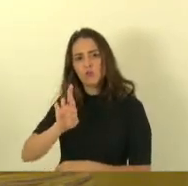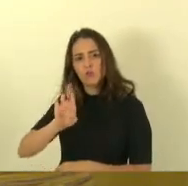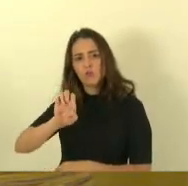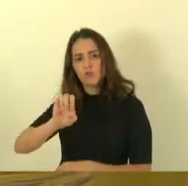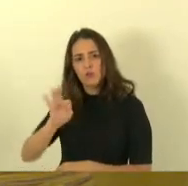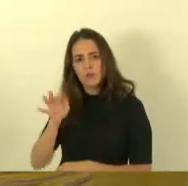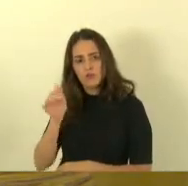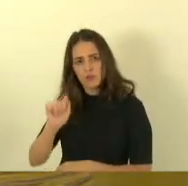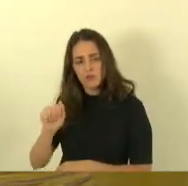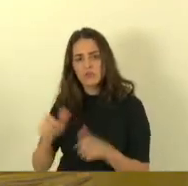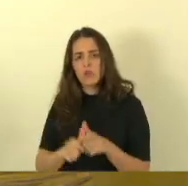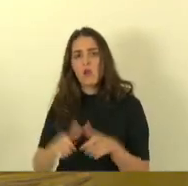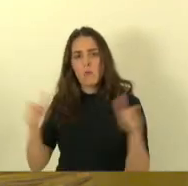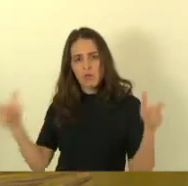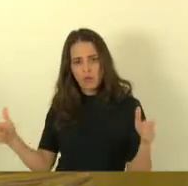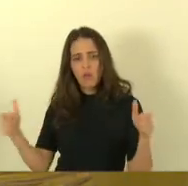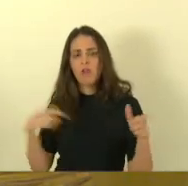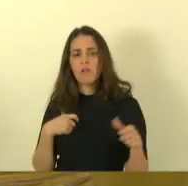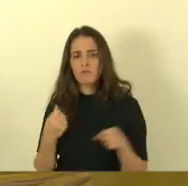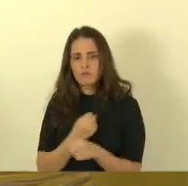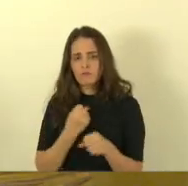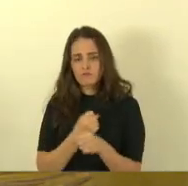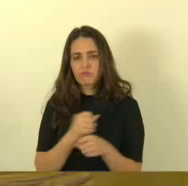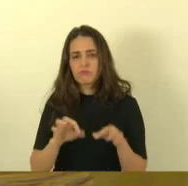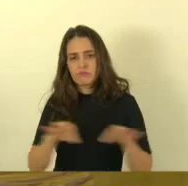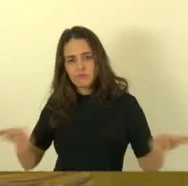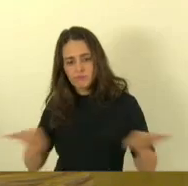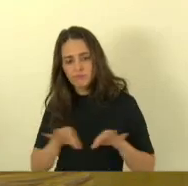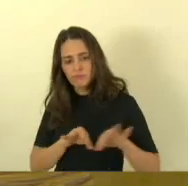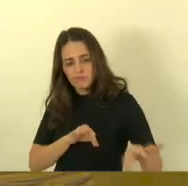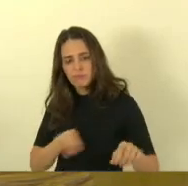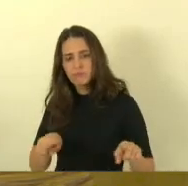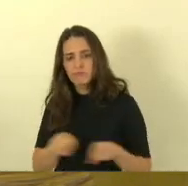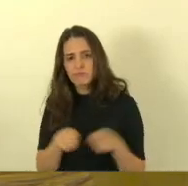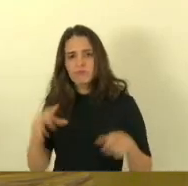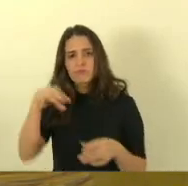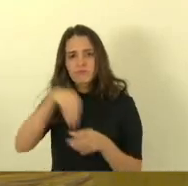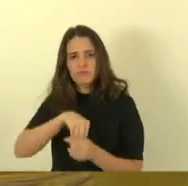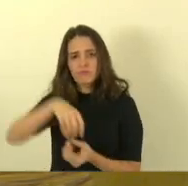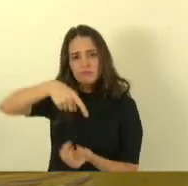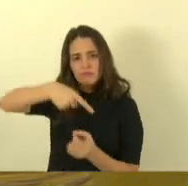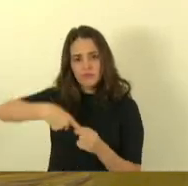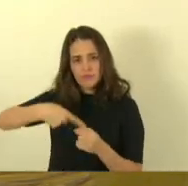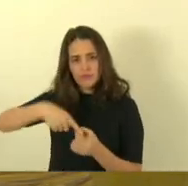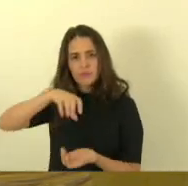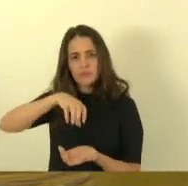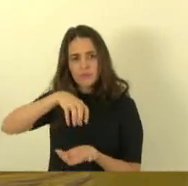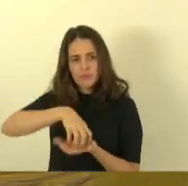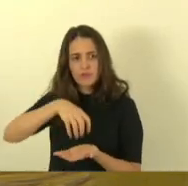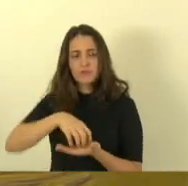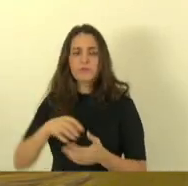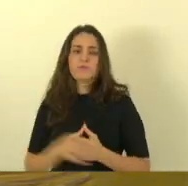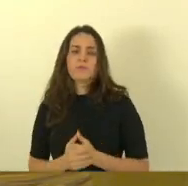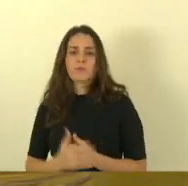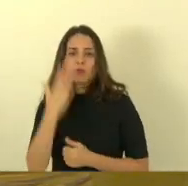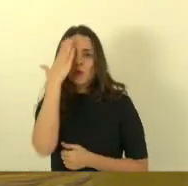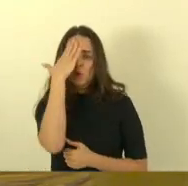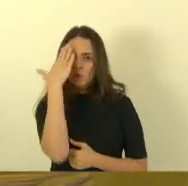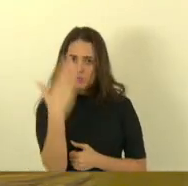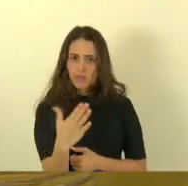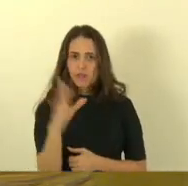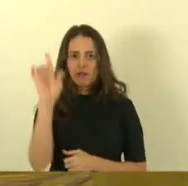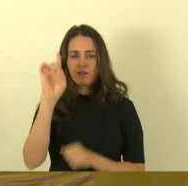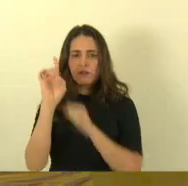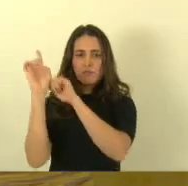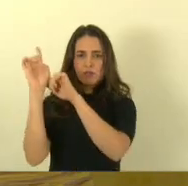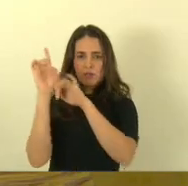pavimentação nesses três trechos dentro do distrito de Vila Paulista. Então, muito obrigado pela atenção, presidente, que Deus possa